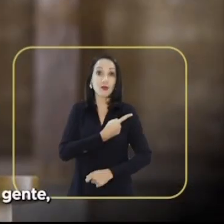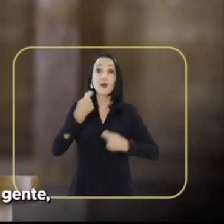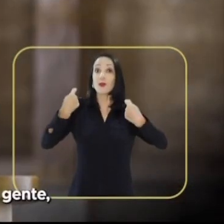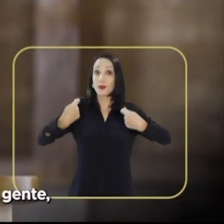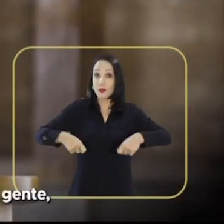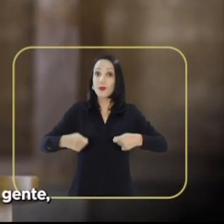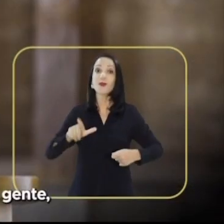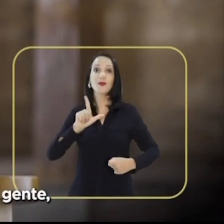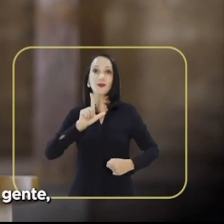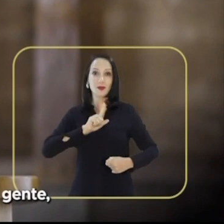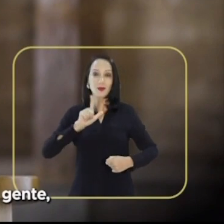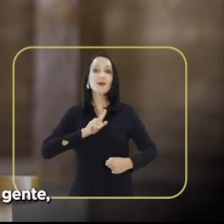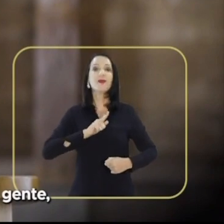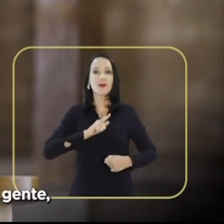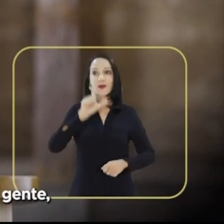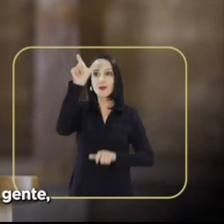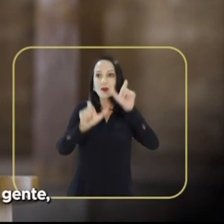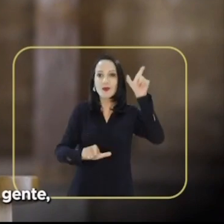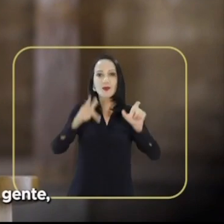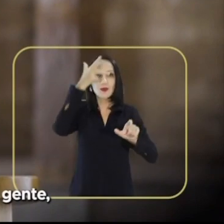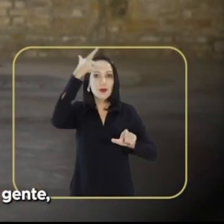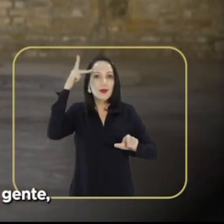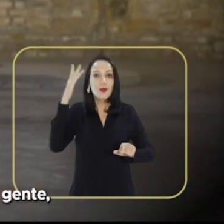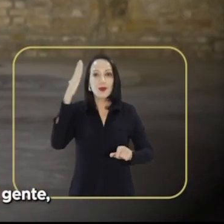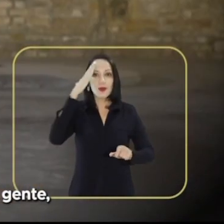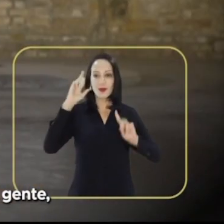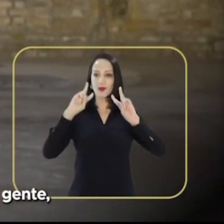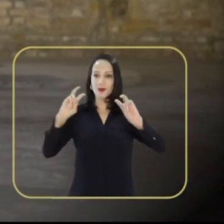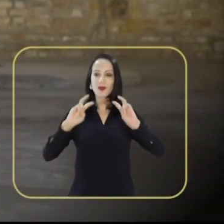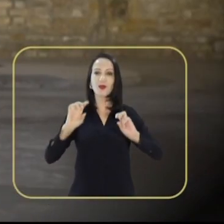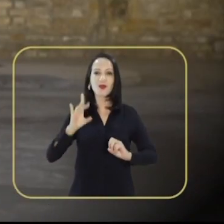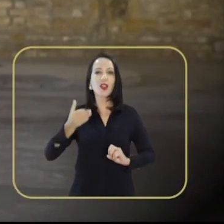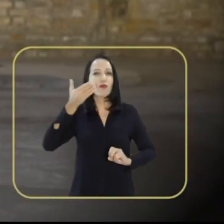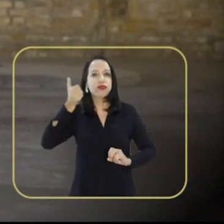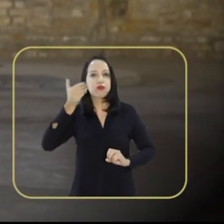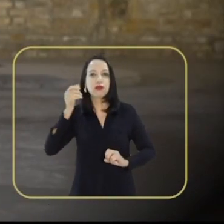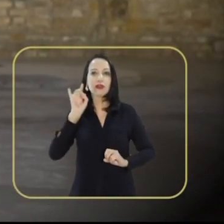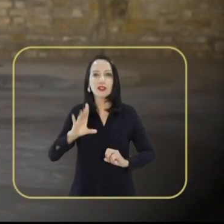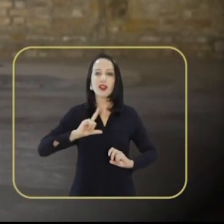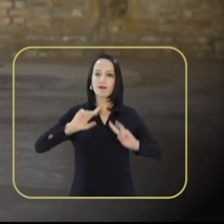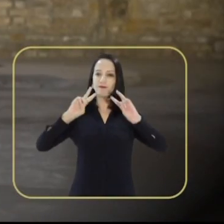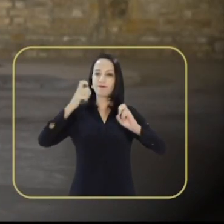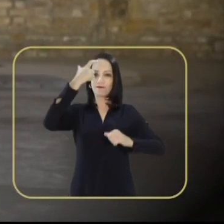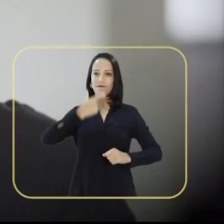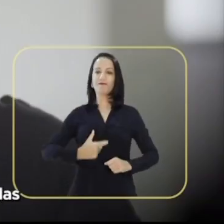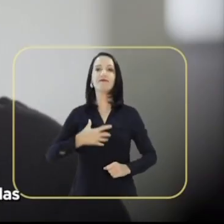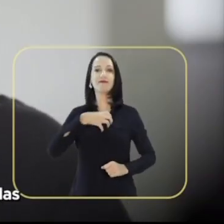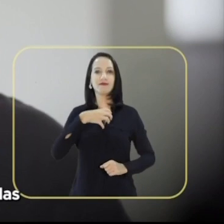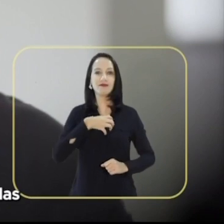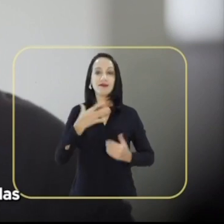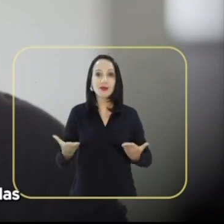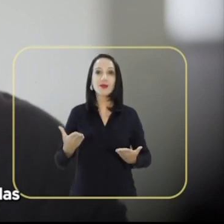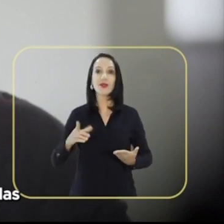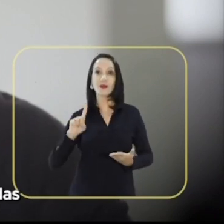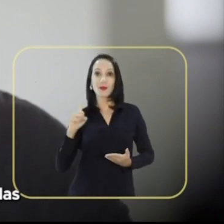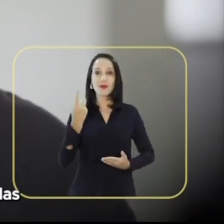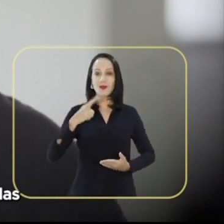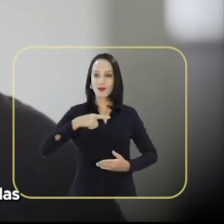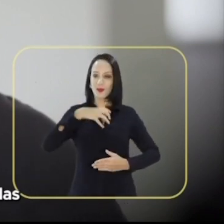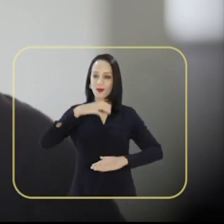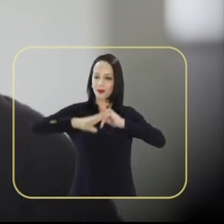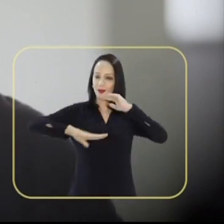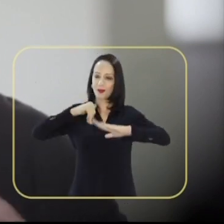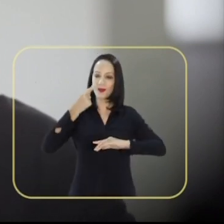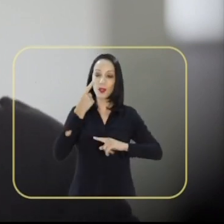A gente precisa de pessoas que compreendam a gente, não só que escutem, mas que ouçam. Adiante que uma das nossas